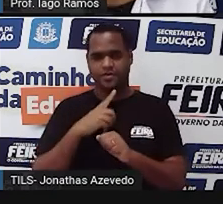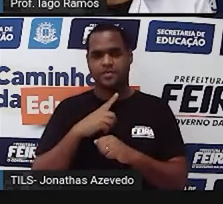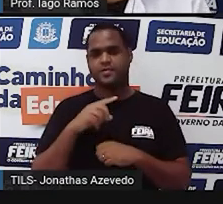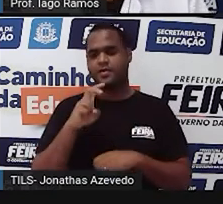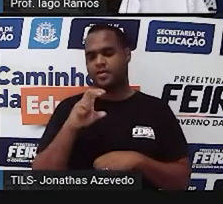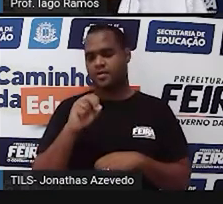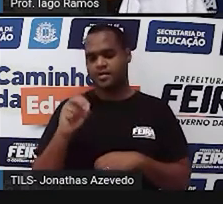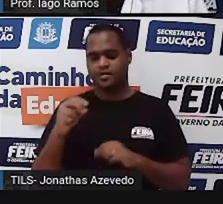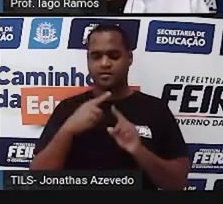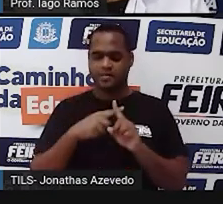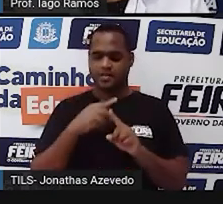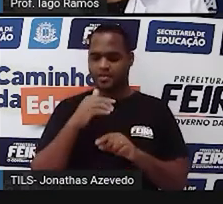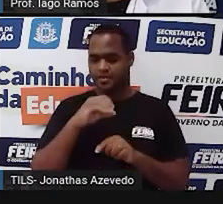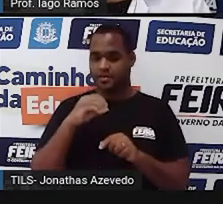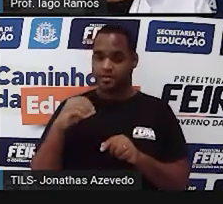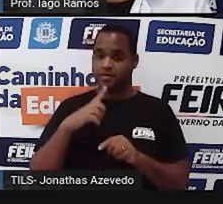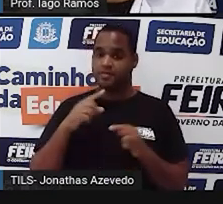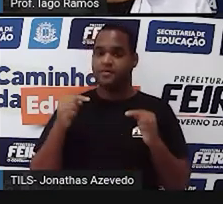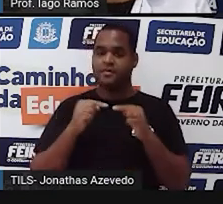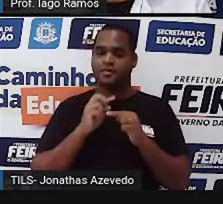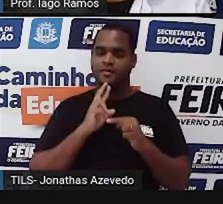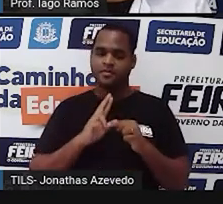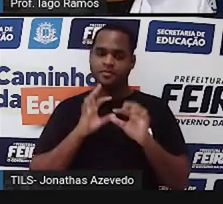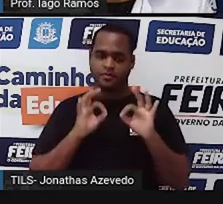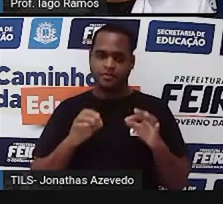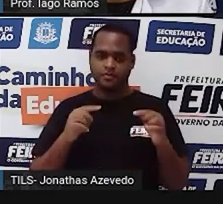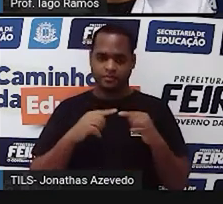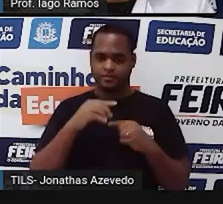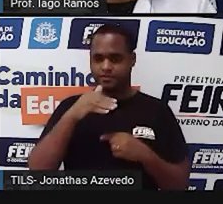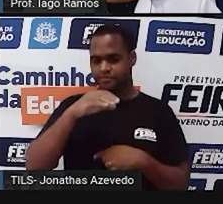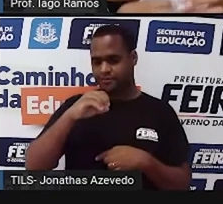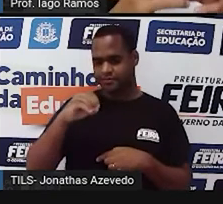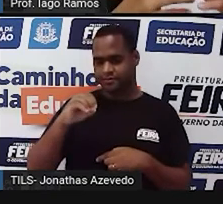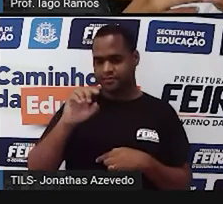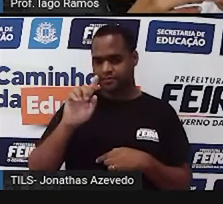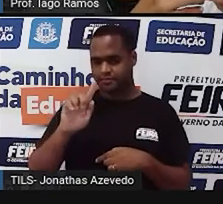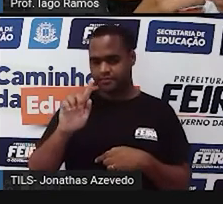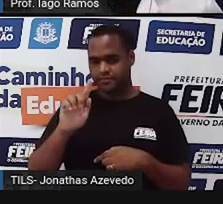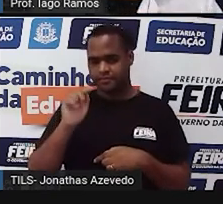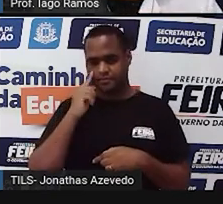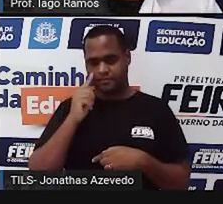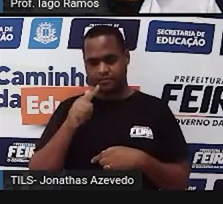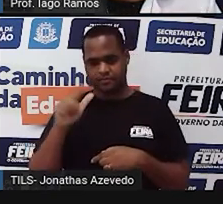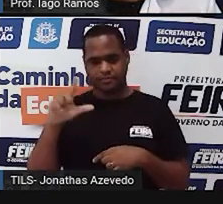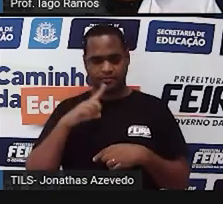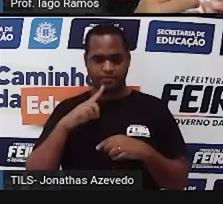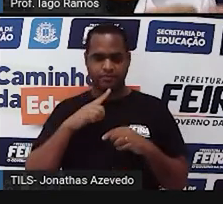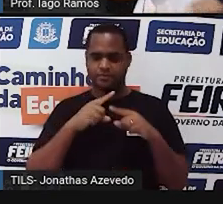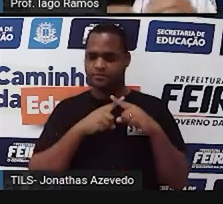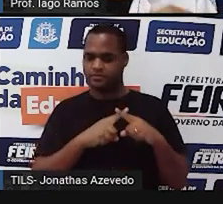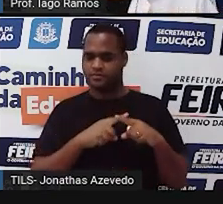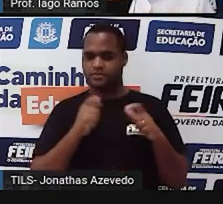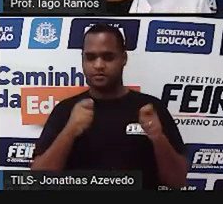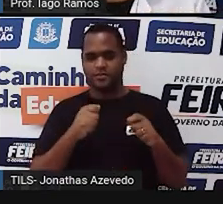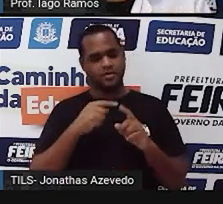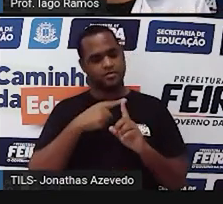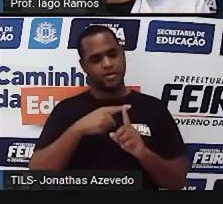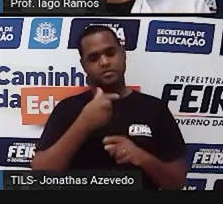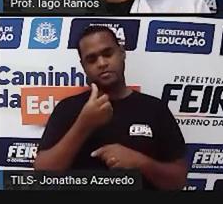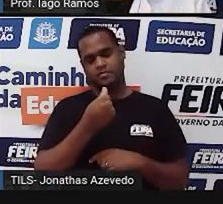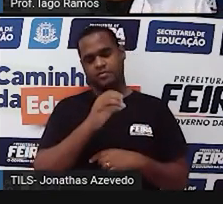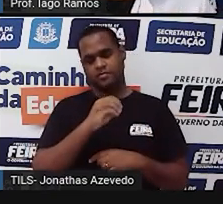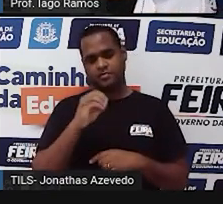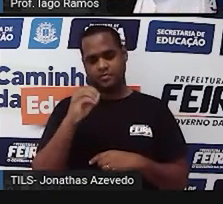100, isso vai dar 600 gramas. Então, de um lado eu fiquei a caixinha com X, mais 600